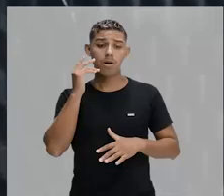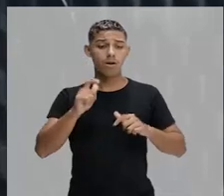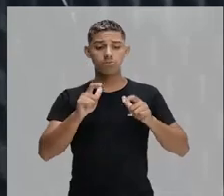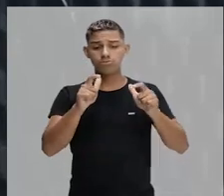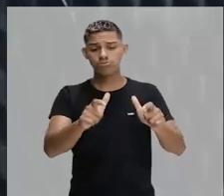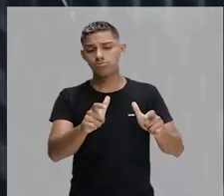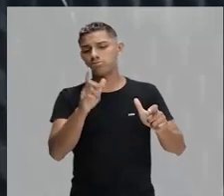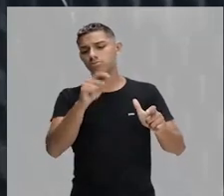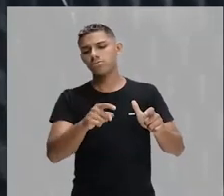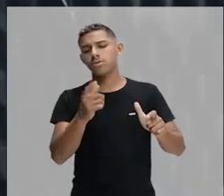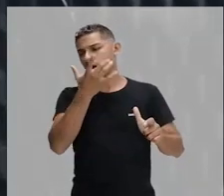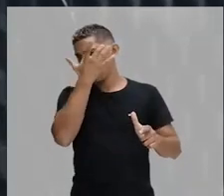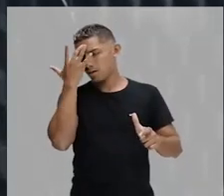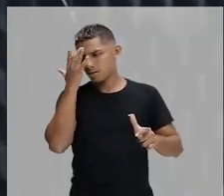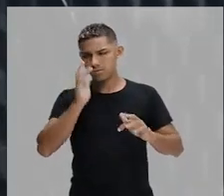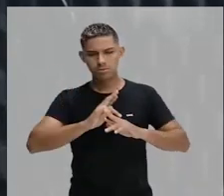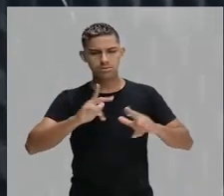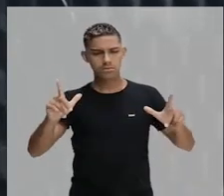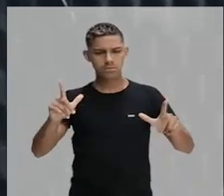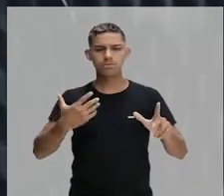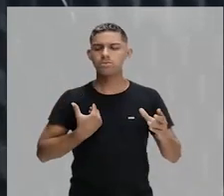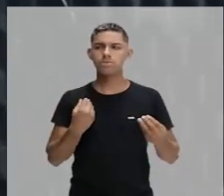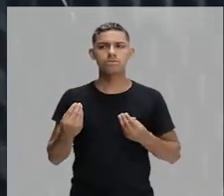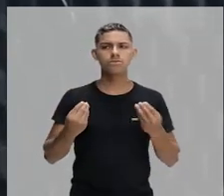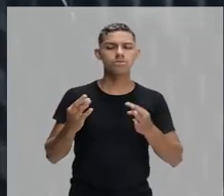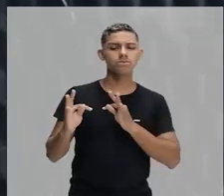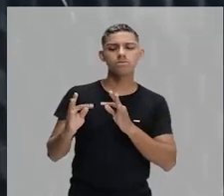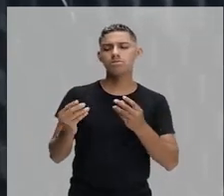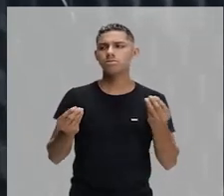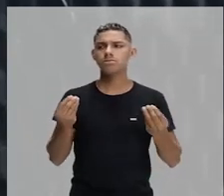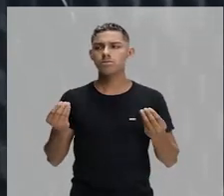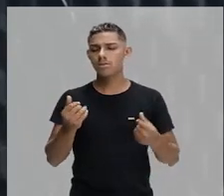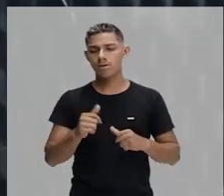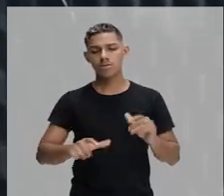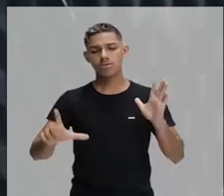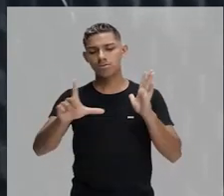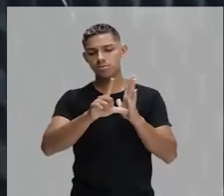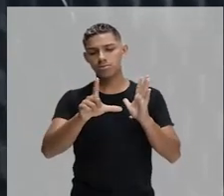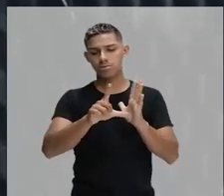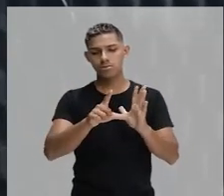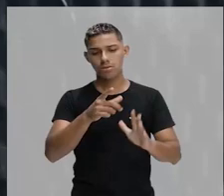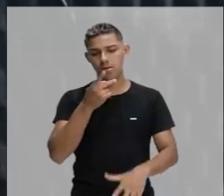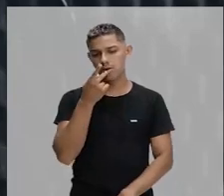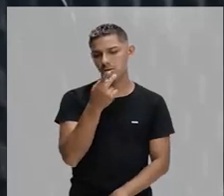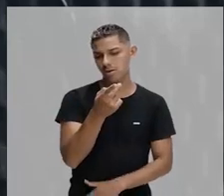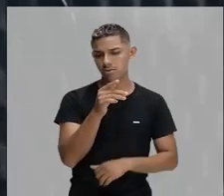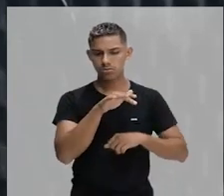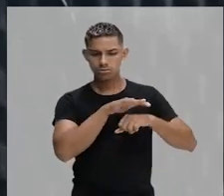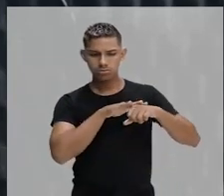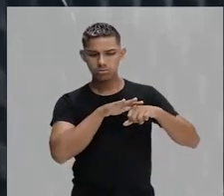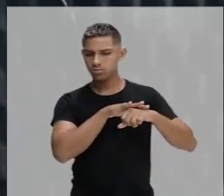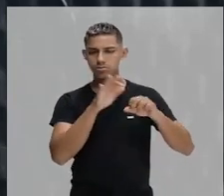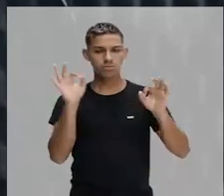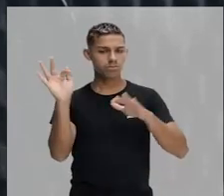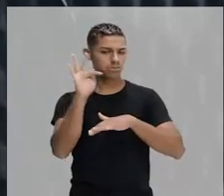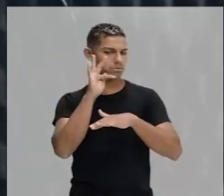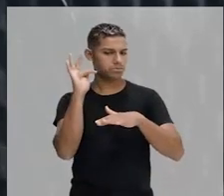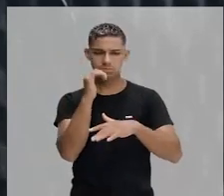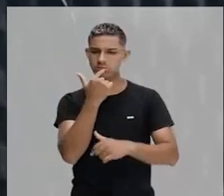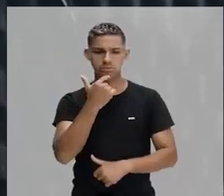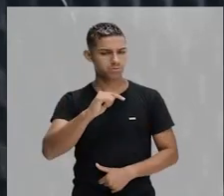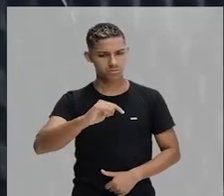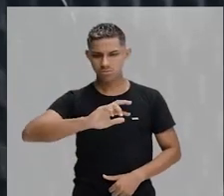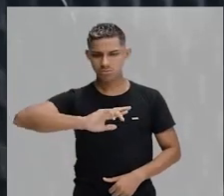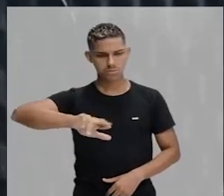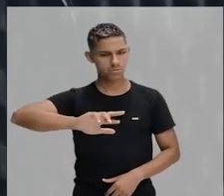local e a gente ver essa diferença entre o tratamento. Se você chega numa loja e você fala de uma maneira que não é a maneira formal, a